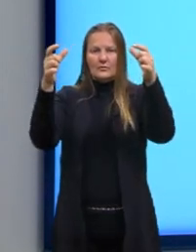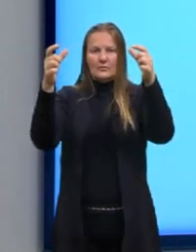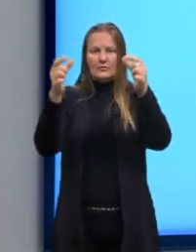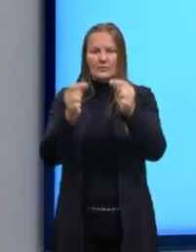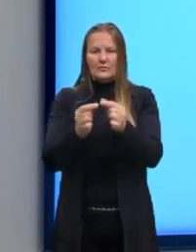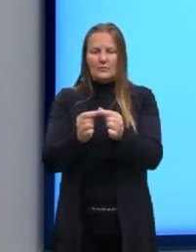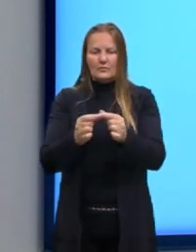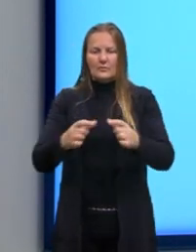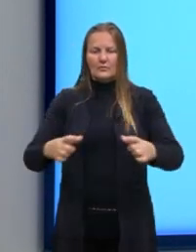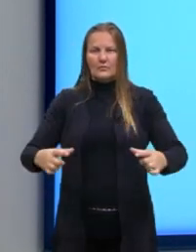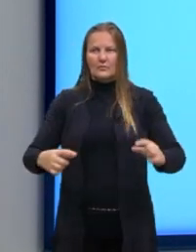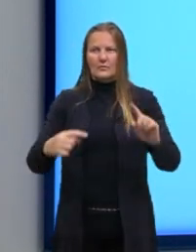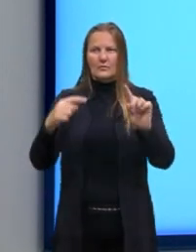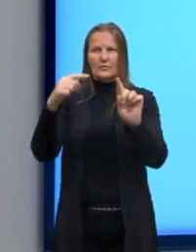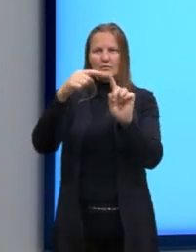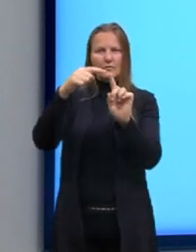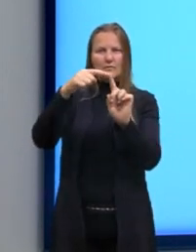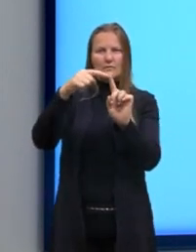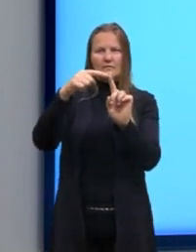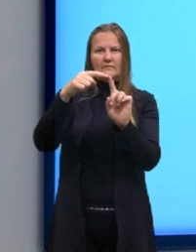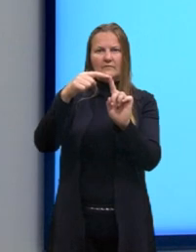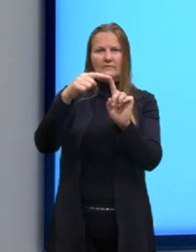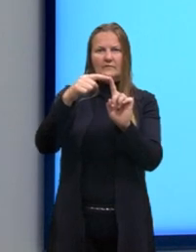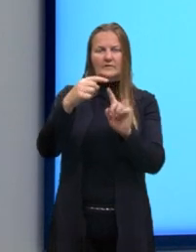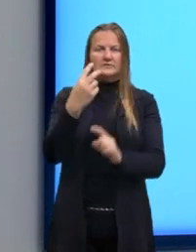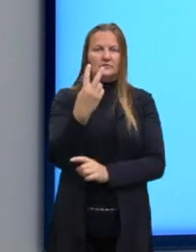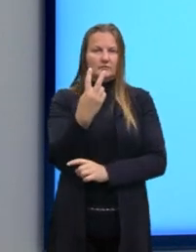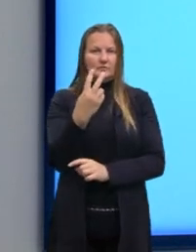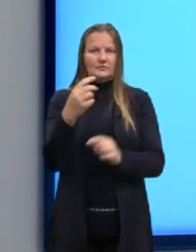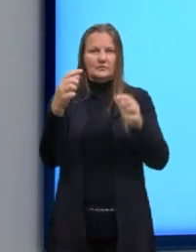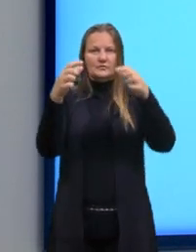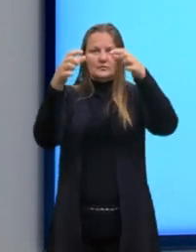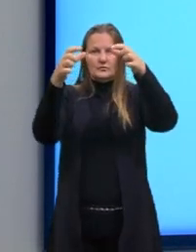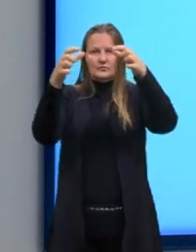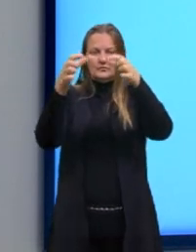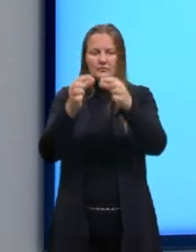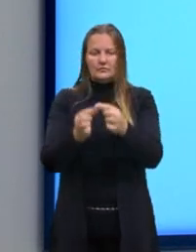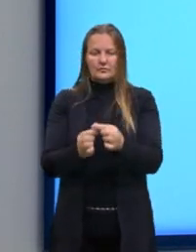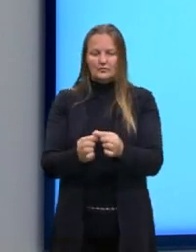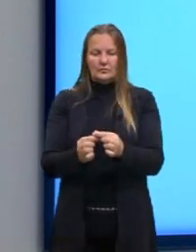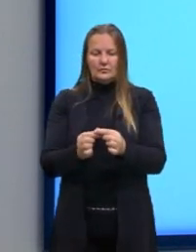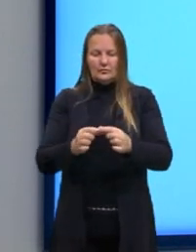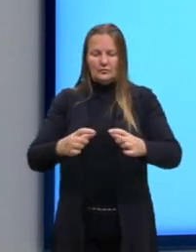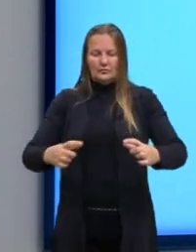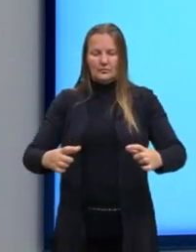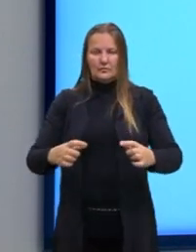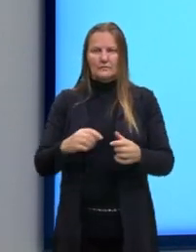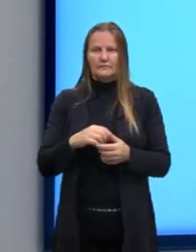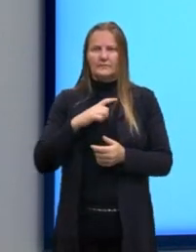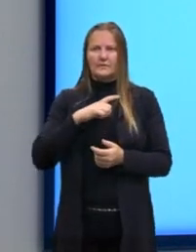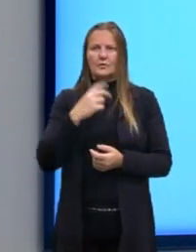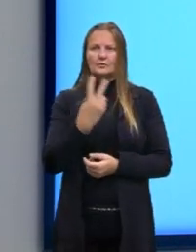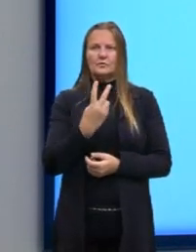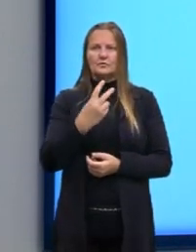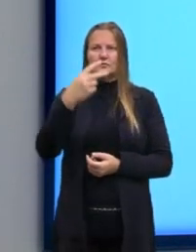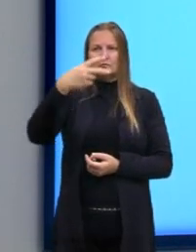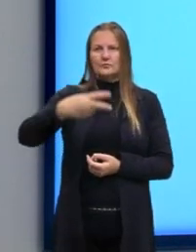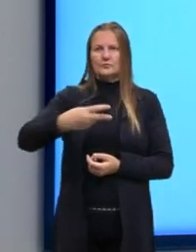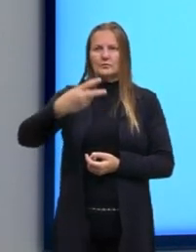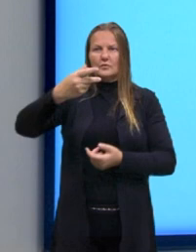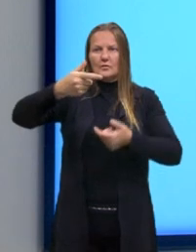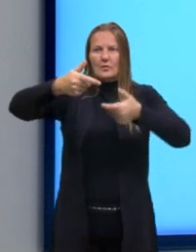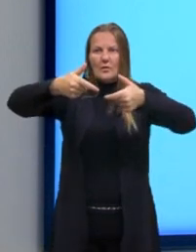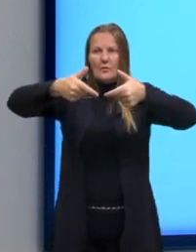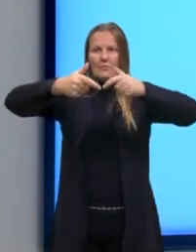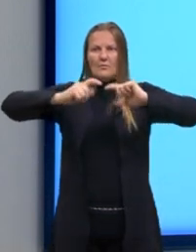e esse vértice é comum a dois cones, só que um está posicionado abaixo e o outro acima, invertido,